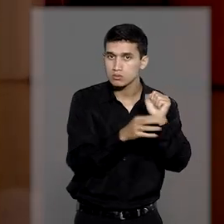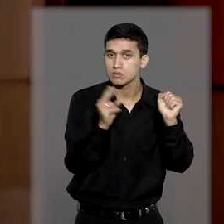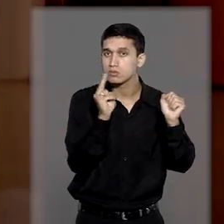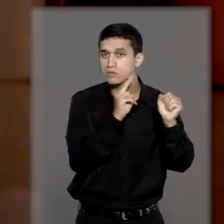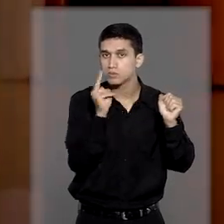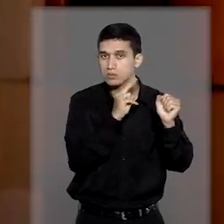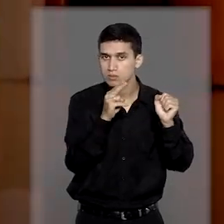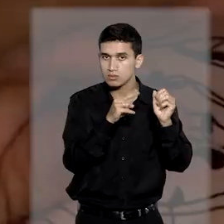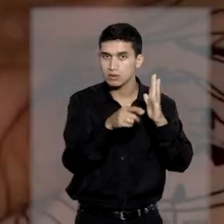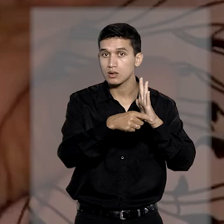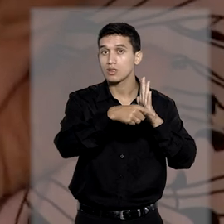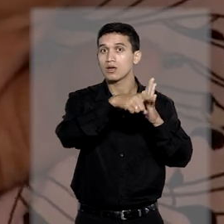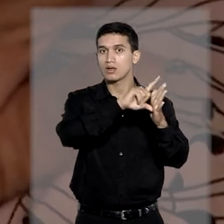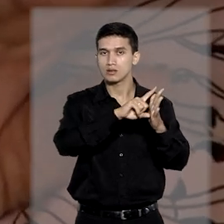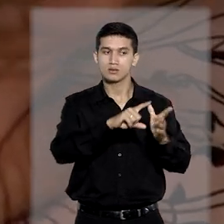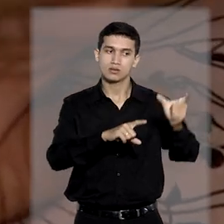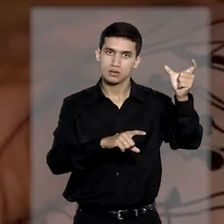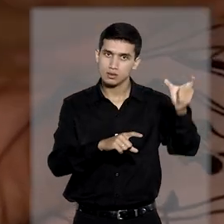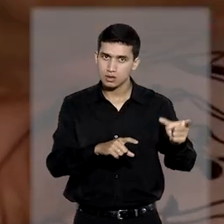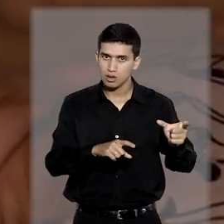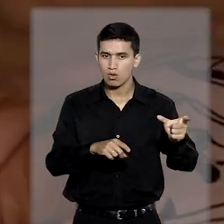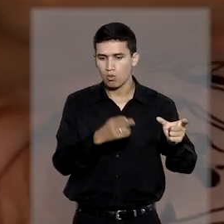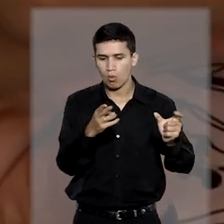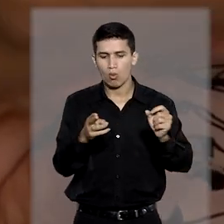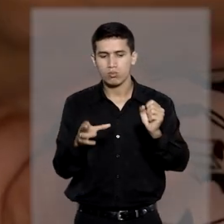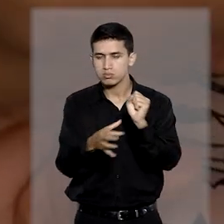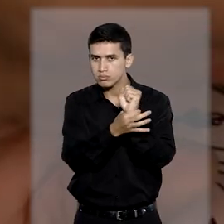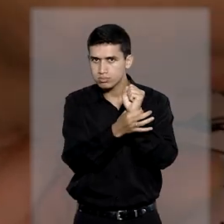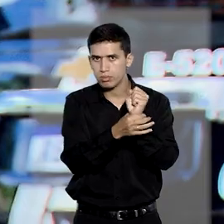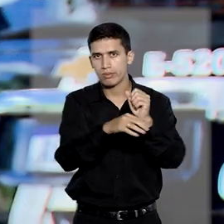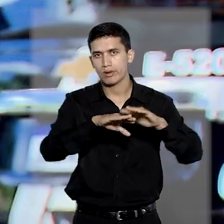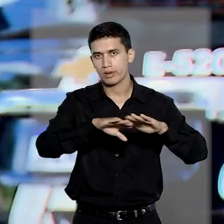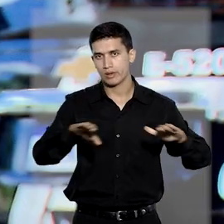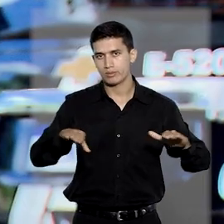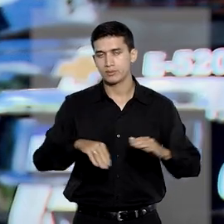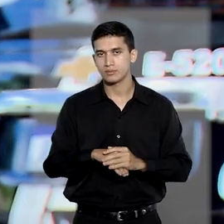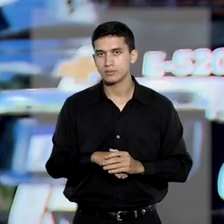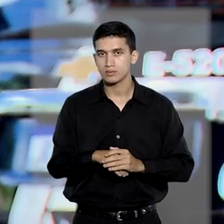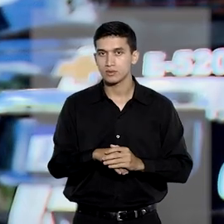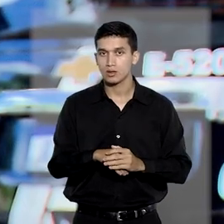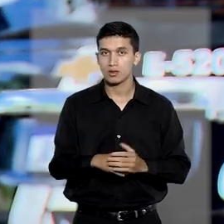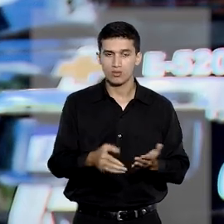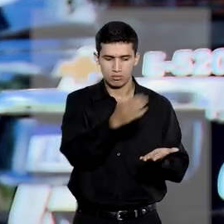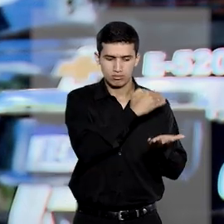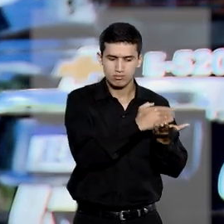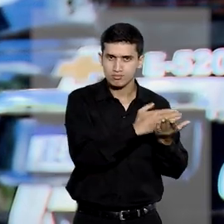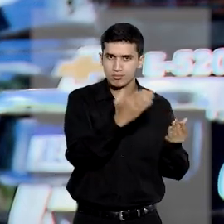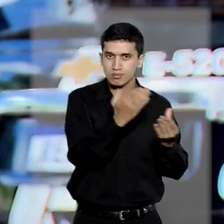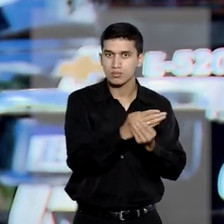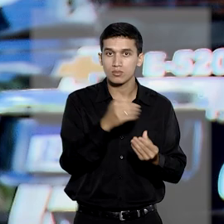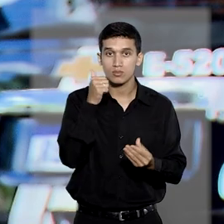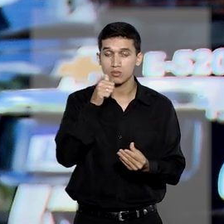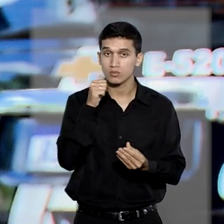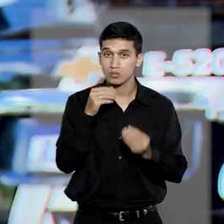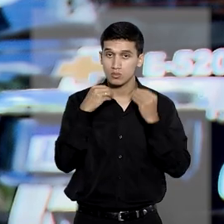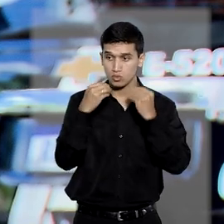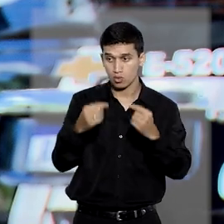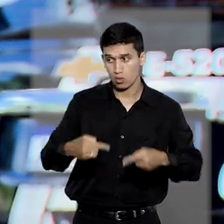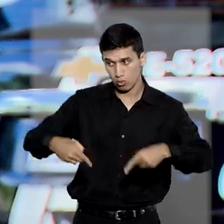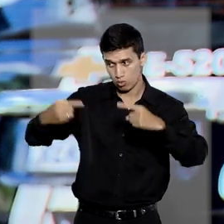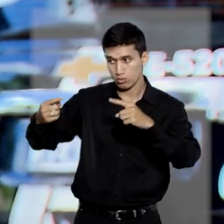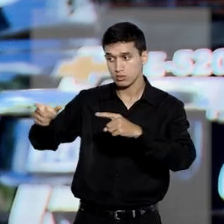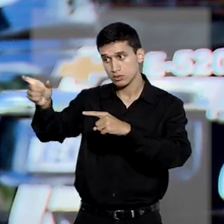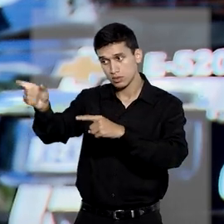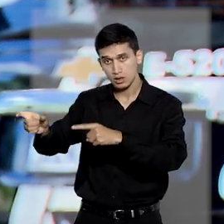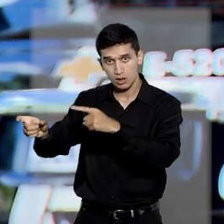protetivas de urgência antes que elas sejam suspensas. Na origem do processo, a mulher não ofereceu representação